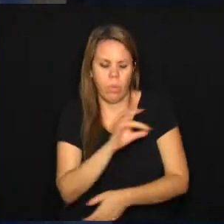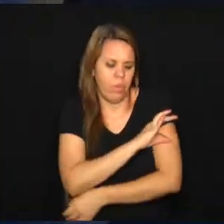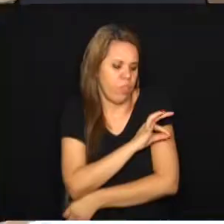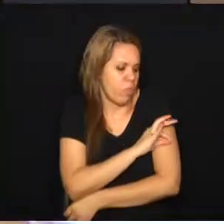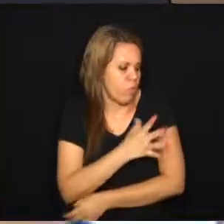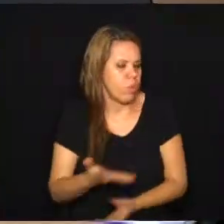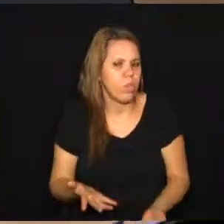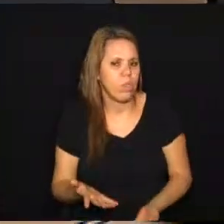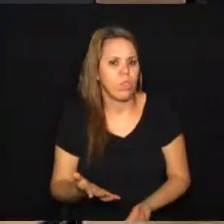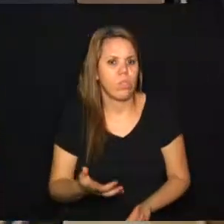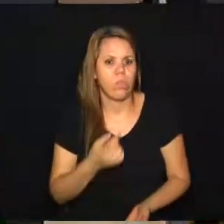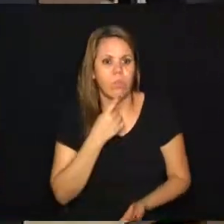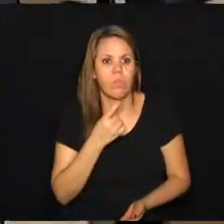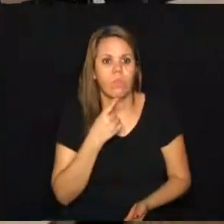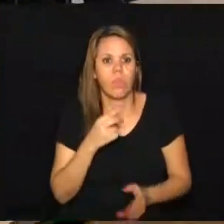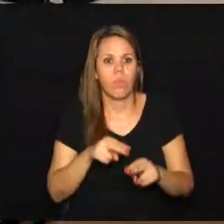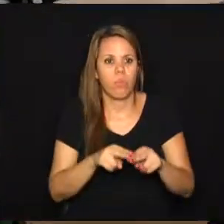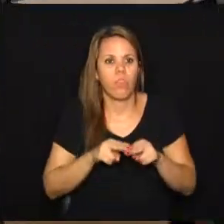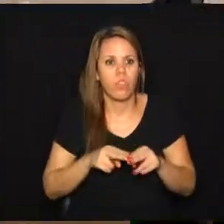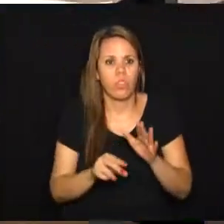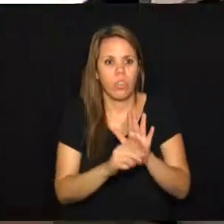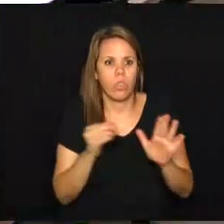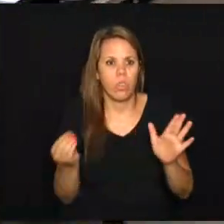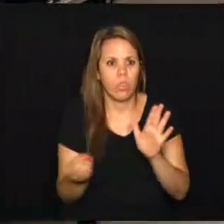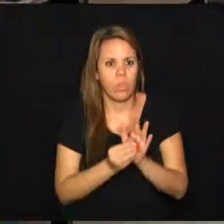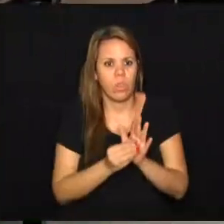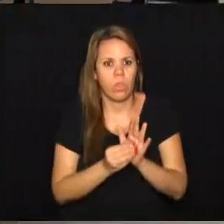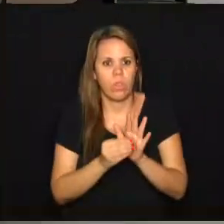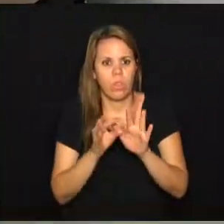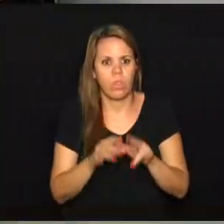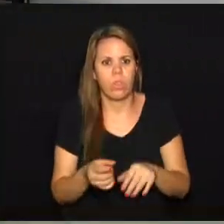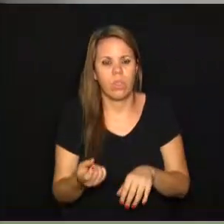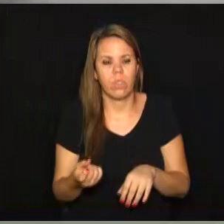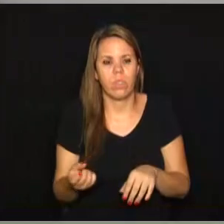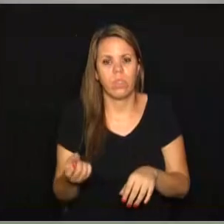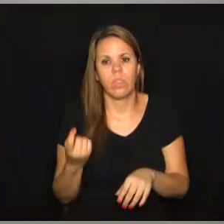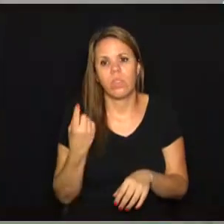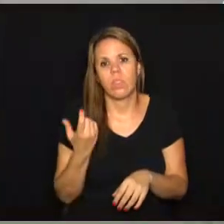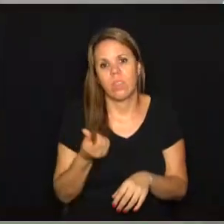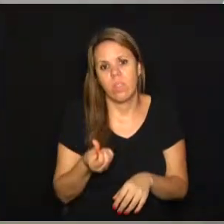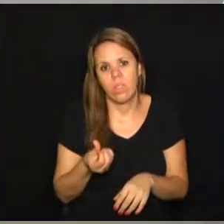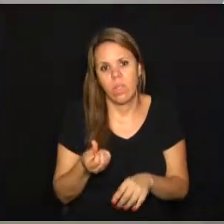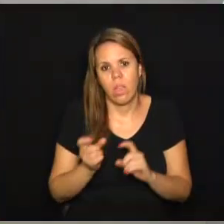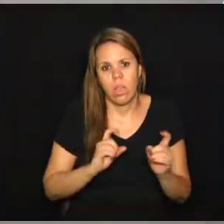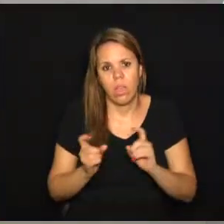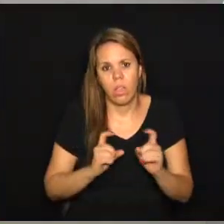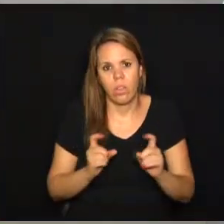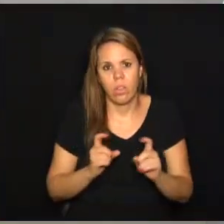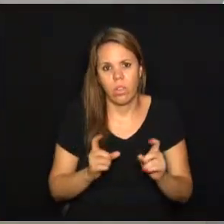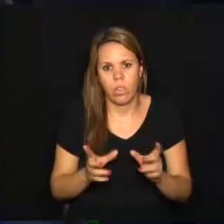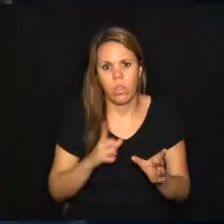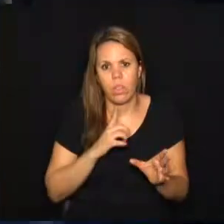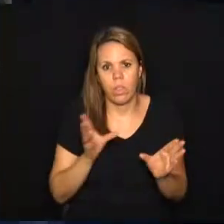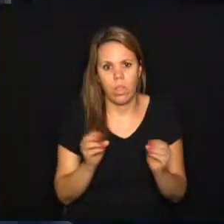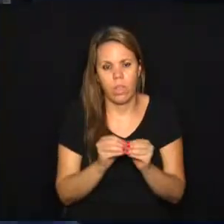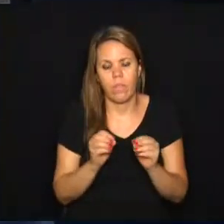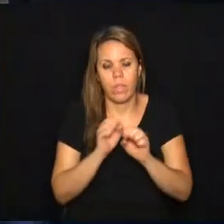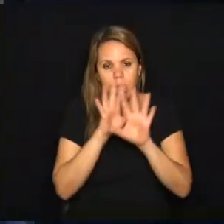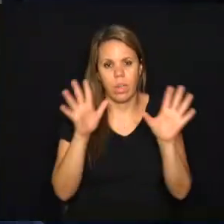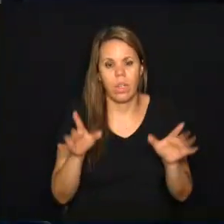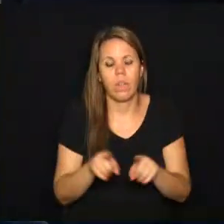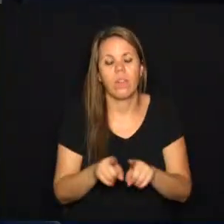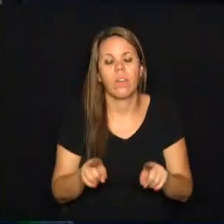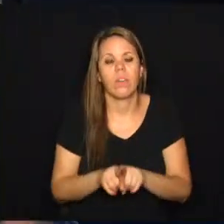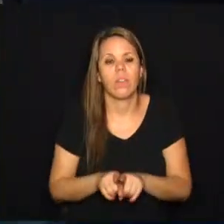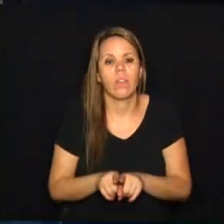de Campinas. Por isso, o requerimento, que foi protocolado na sexta reunião ordinária, tem uma finalidade clara. Limpeza em geral,